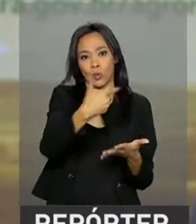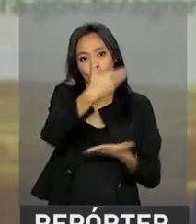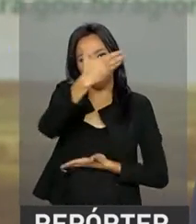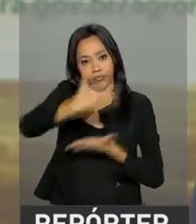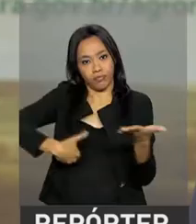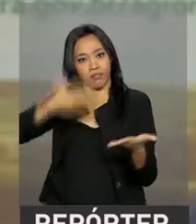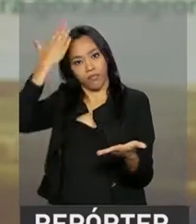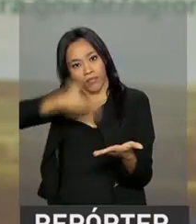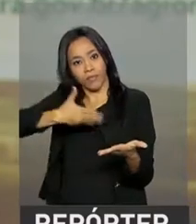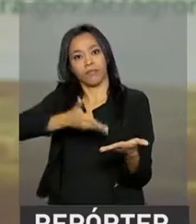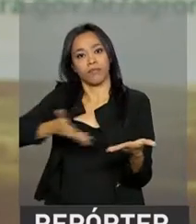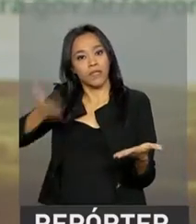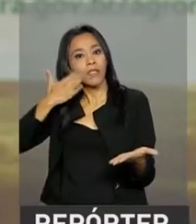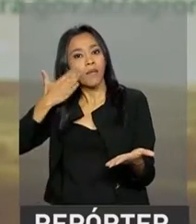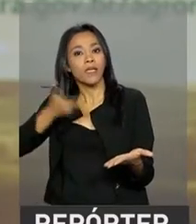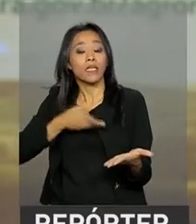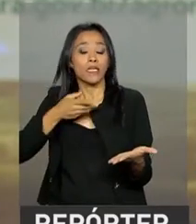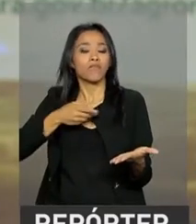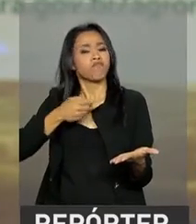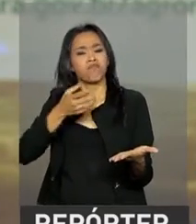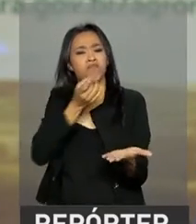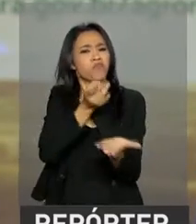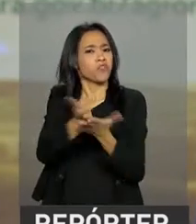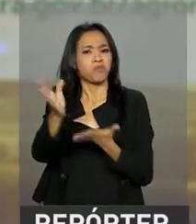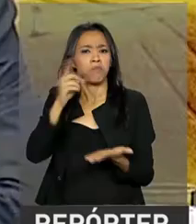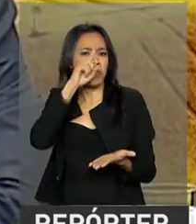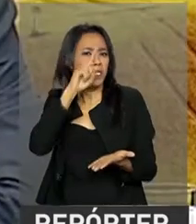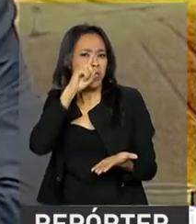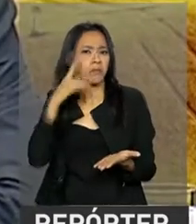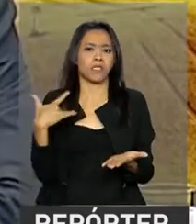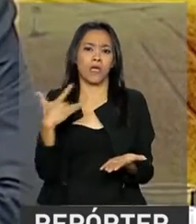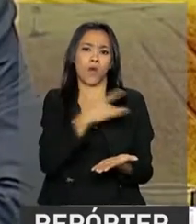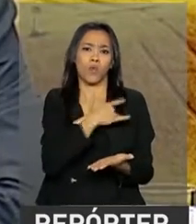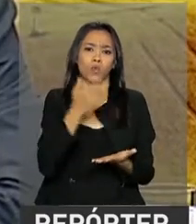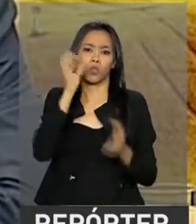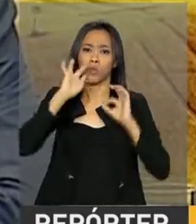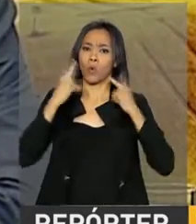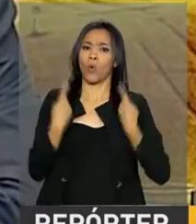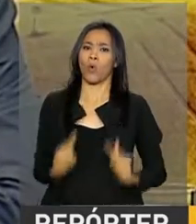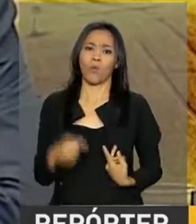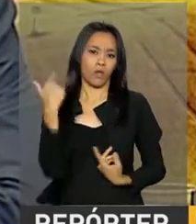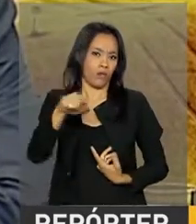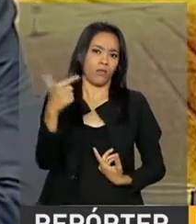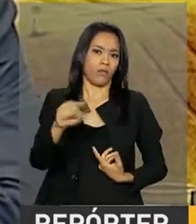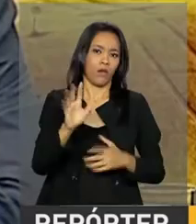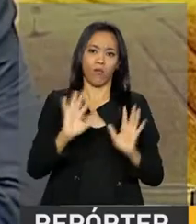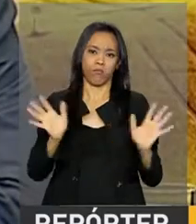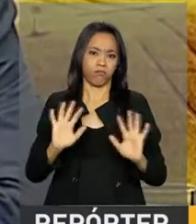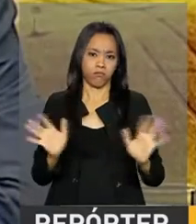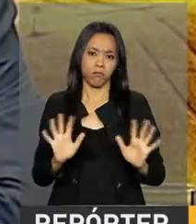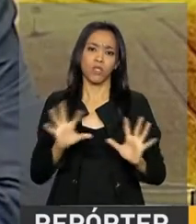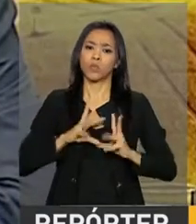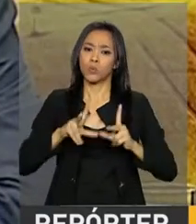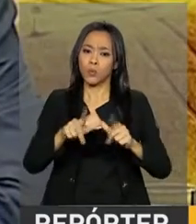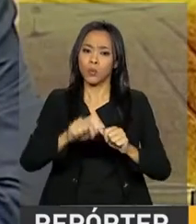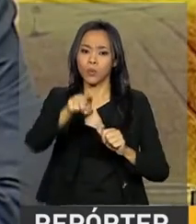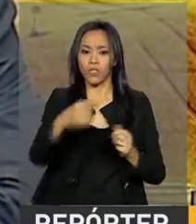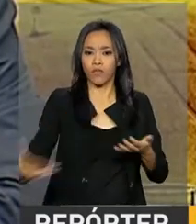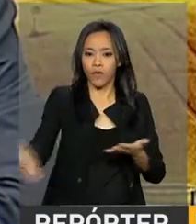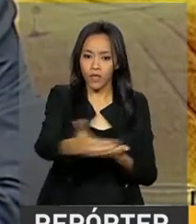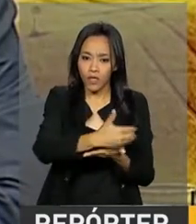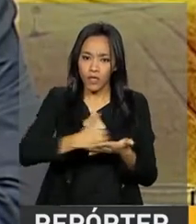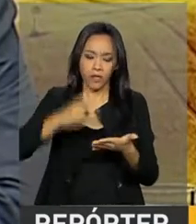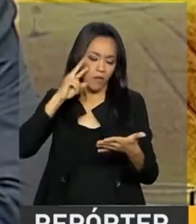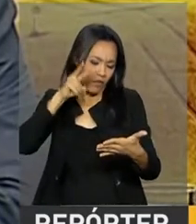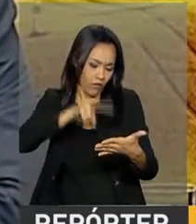Ministério, foram descartados riscos à saúde humana. Não há, até esse momento, em tudo que nós recolhemos, nos